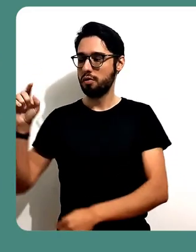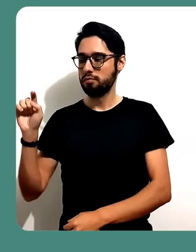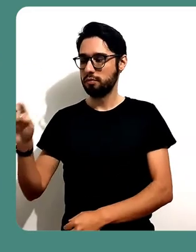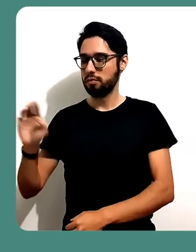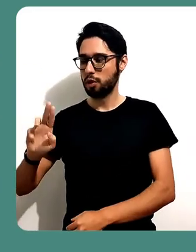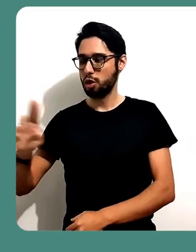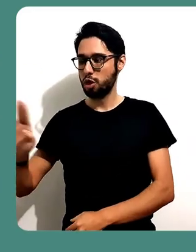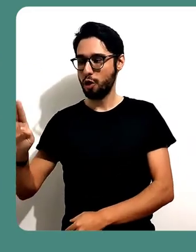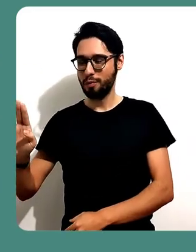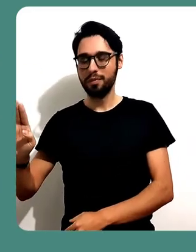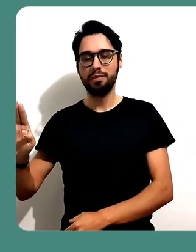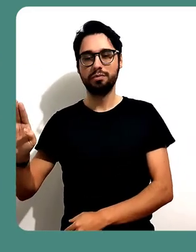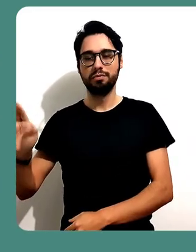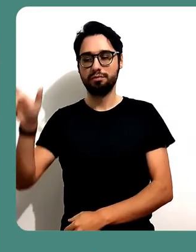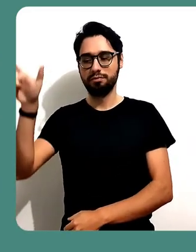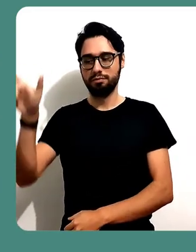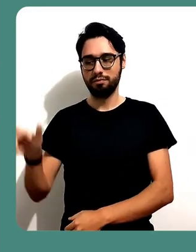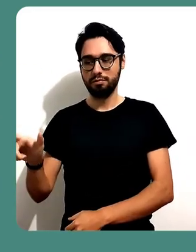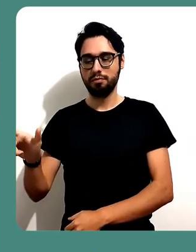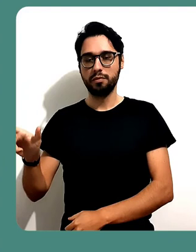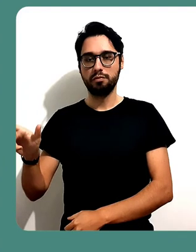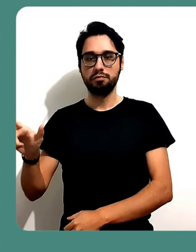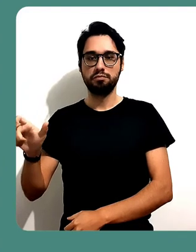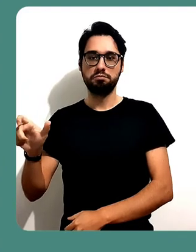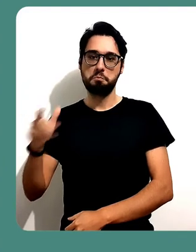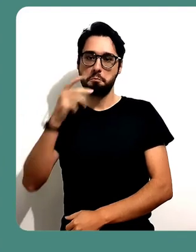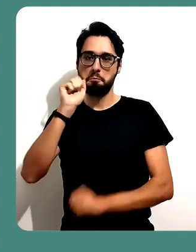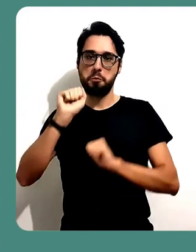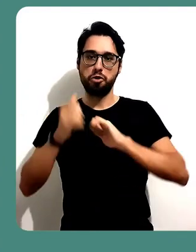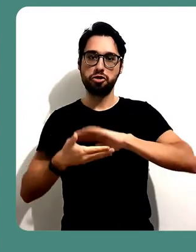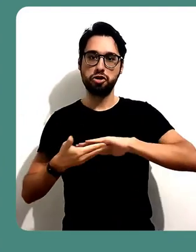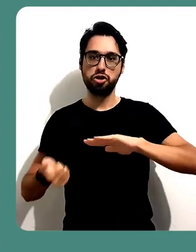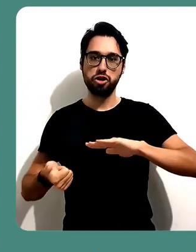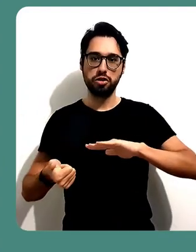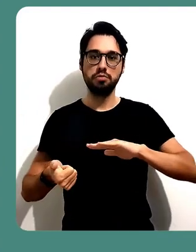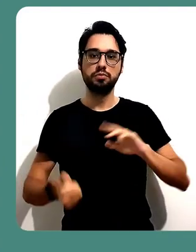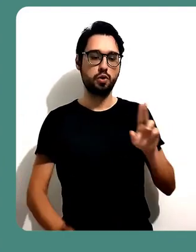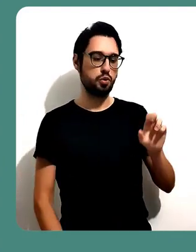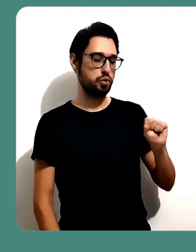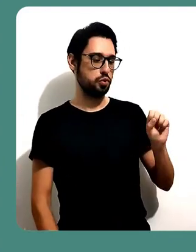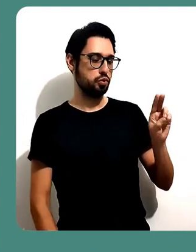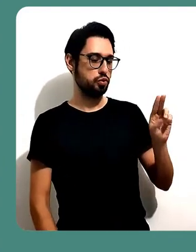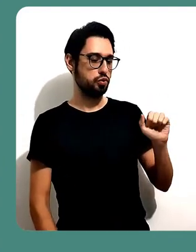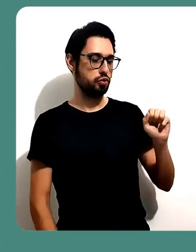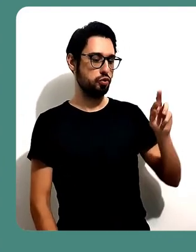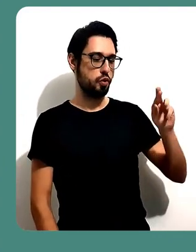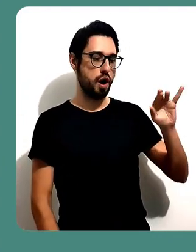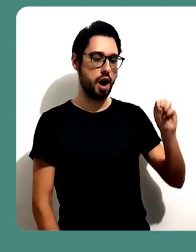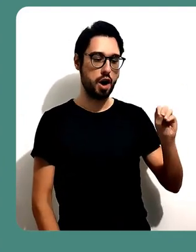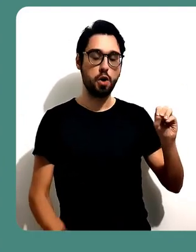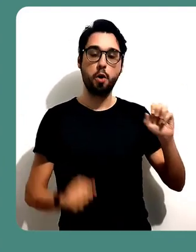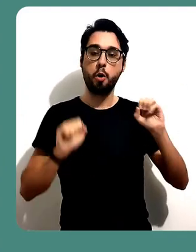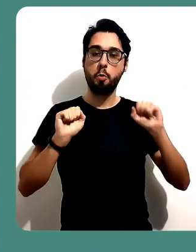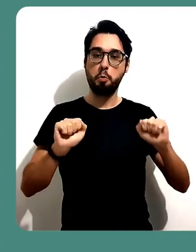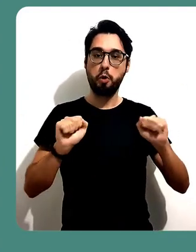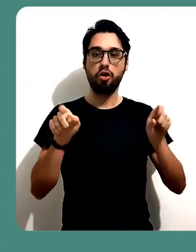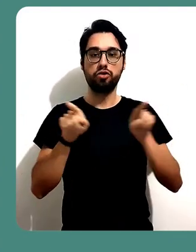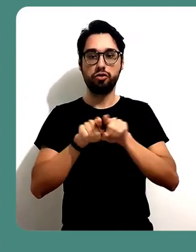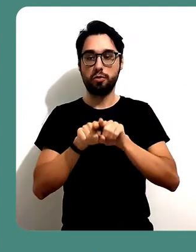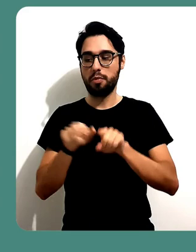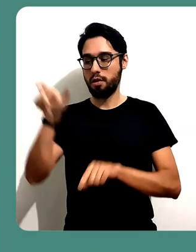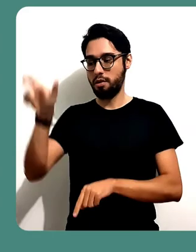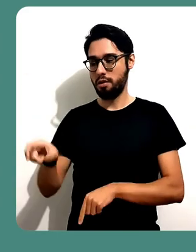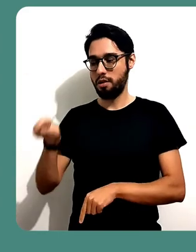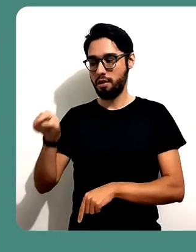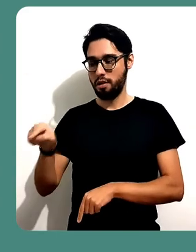pode clicar no nome das pessoas e remover o usuário, né? Tornar ele moderador e aí veja que ao tornar a outra